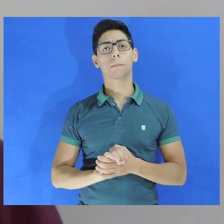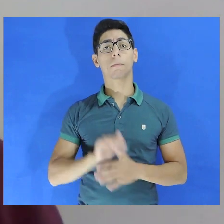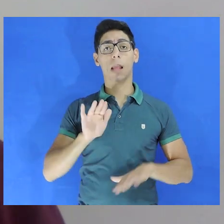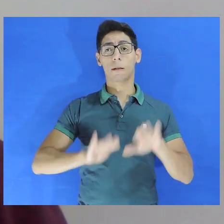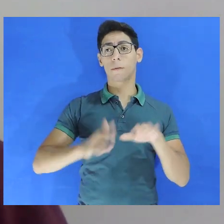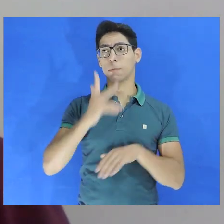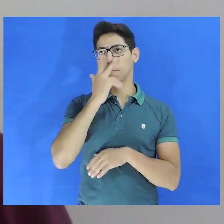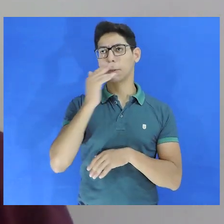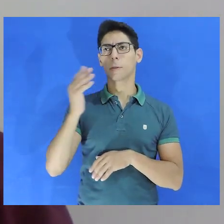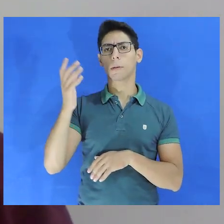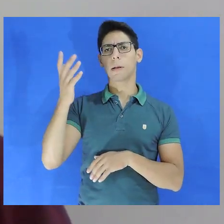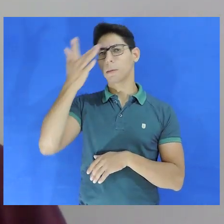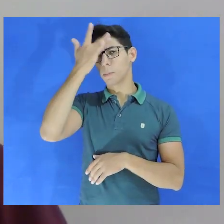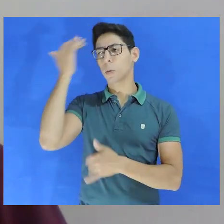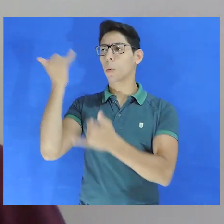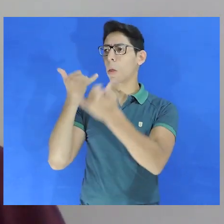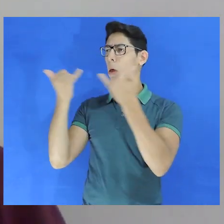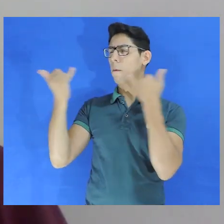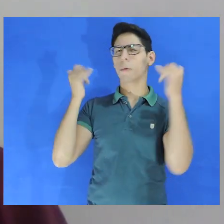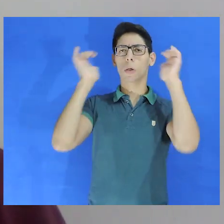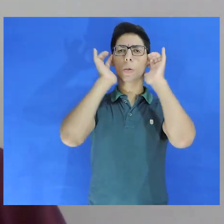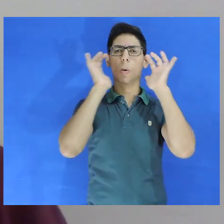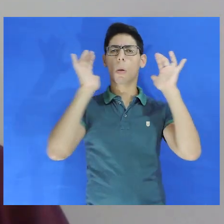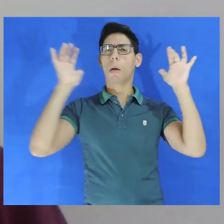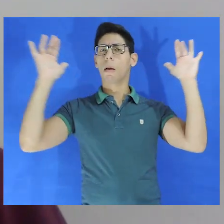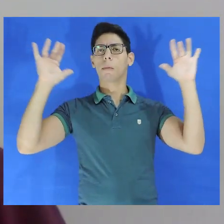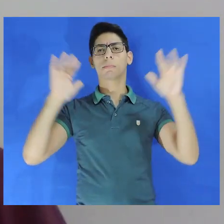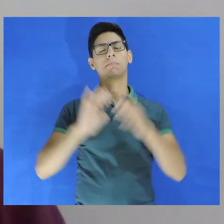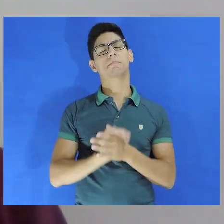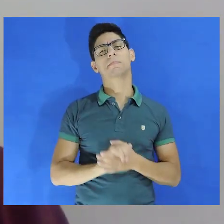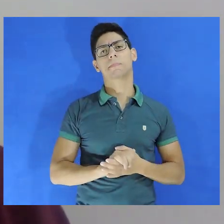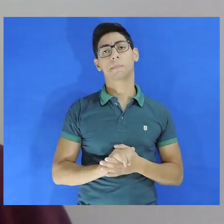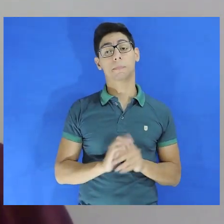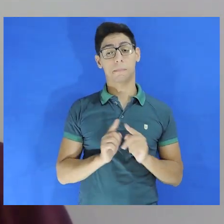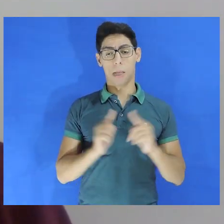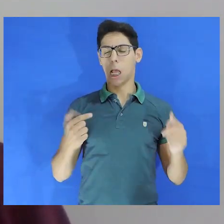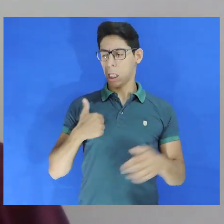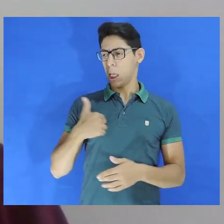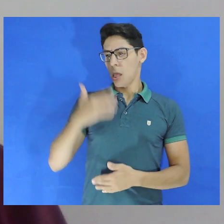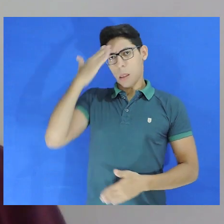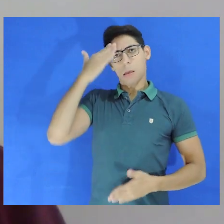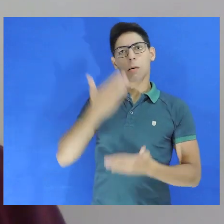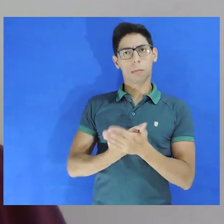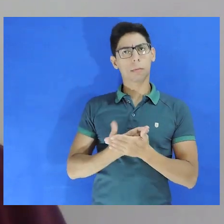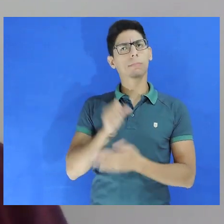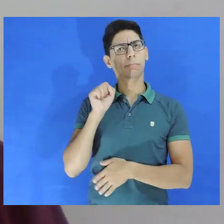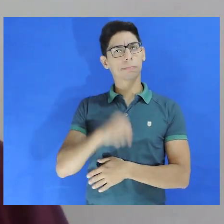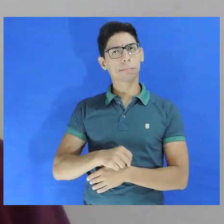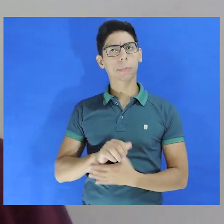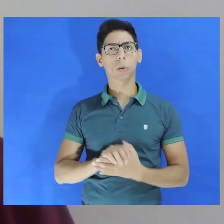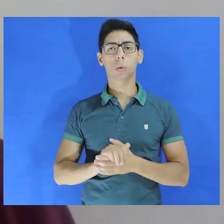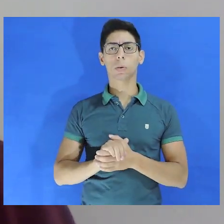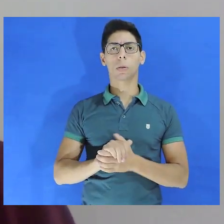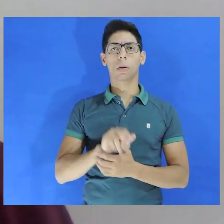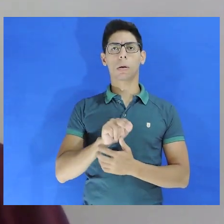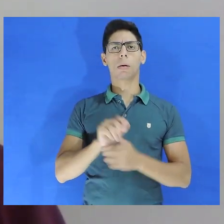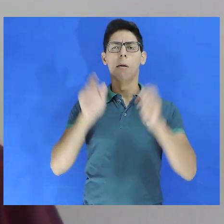Ouvimos muitas vezes que é uma utopia esse sonho de Deus, um mundo sem cárcere. Mas eu